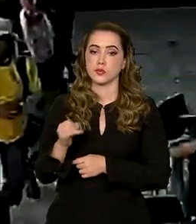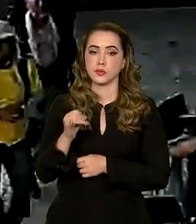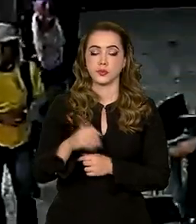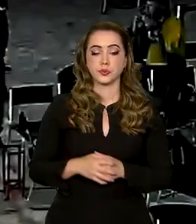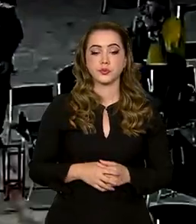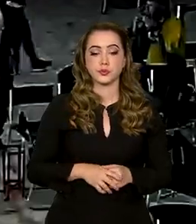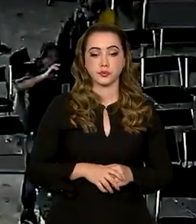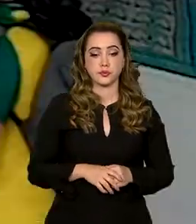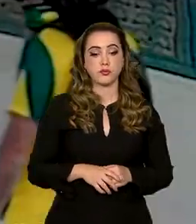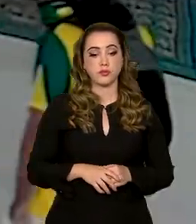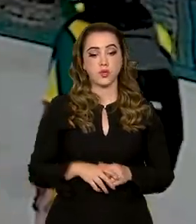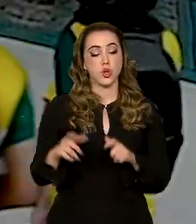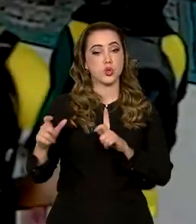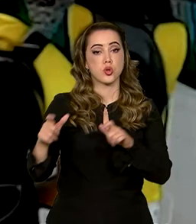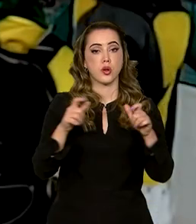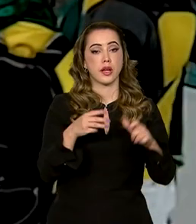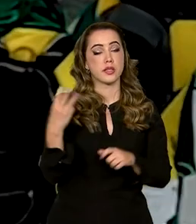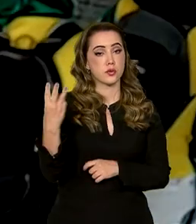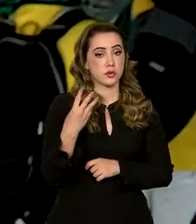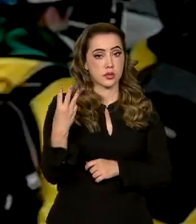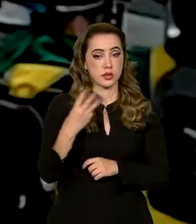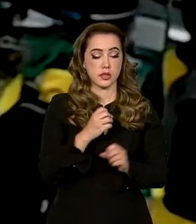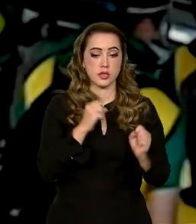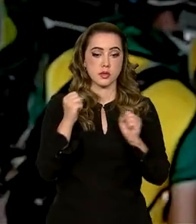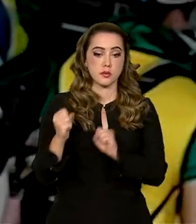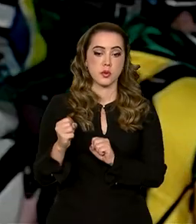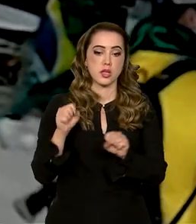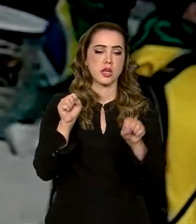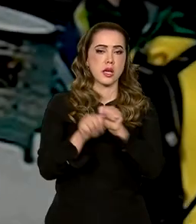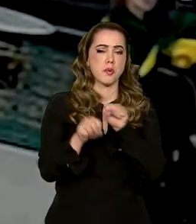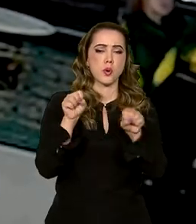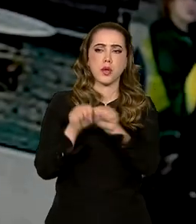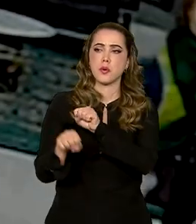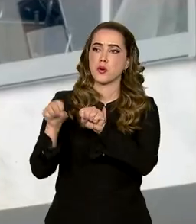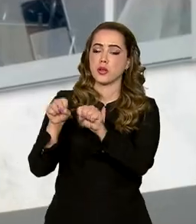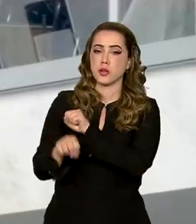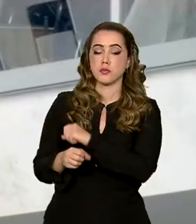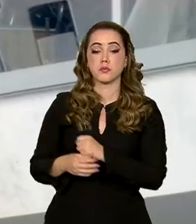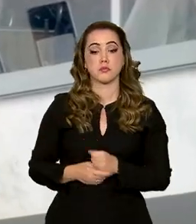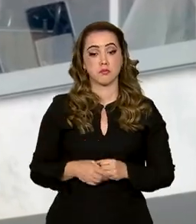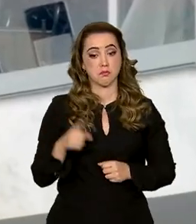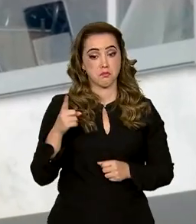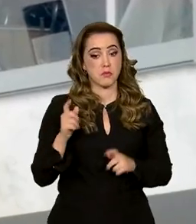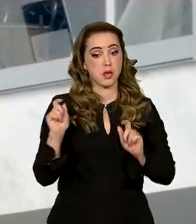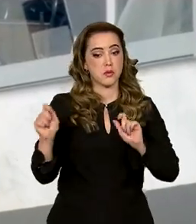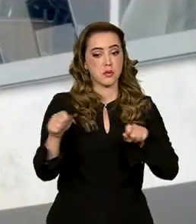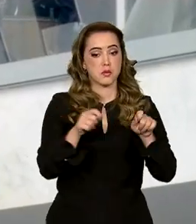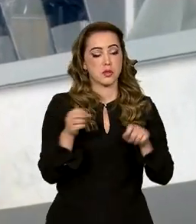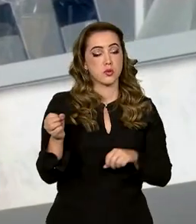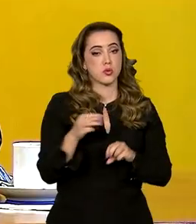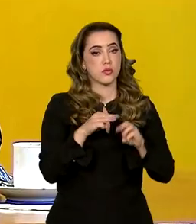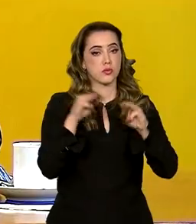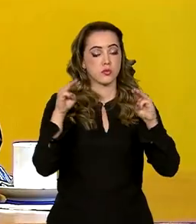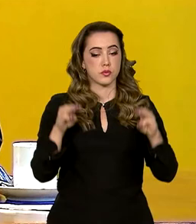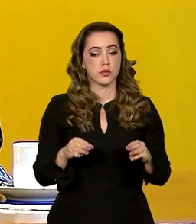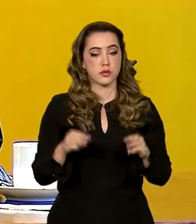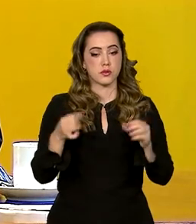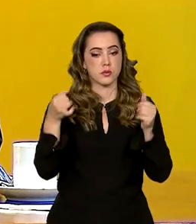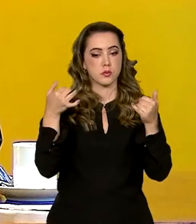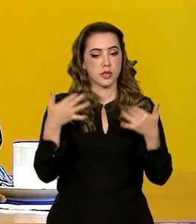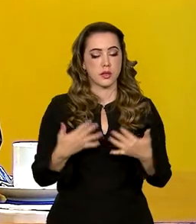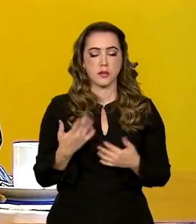janeiro, quando as sedes dos três poderes foram destruídas. O caráter didático do novo museu foi